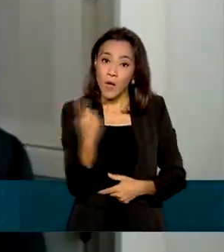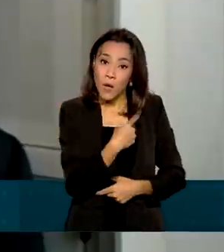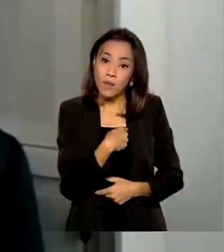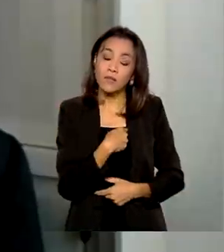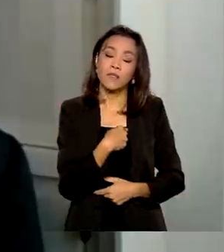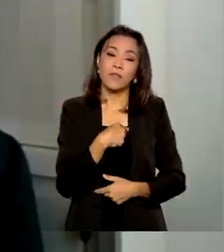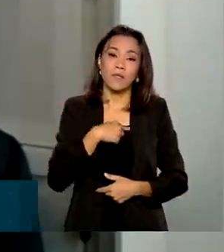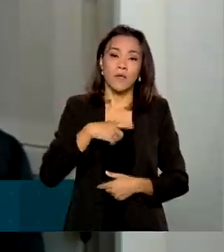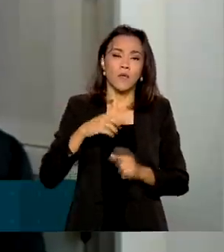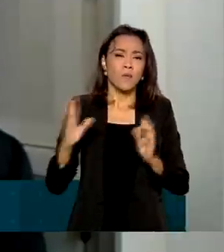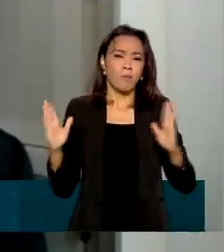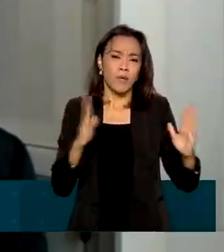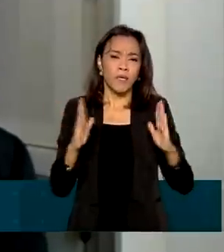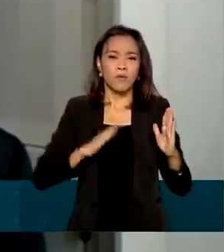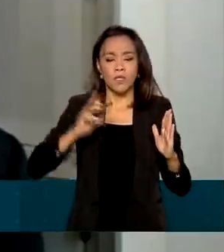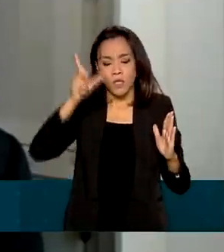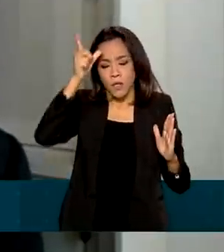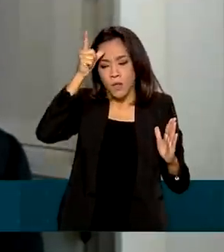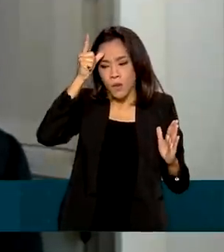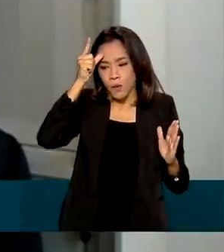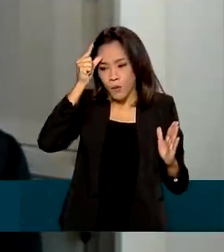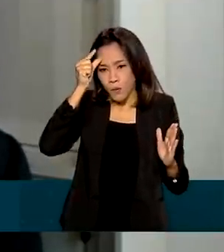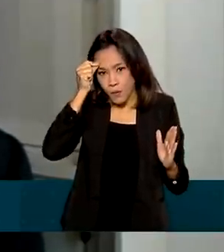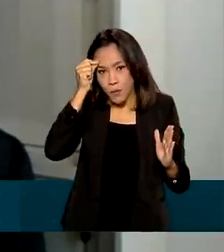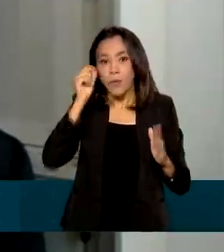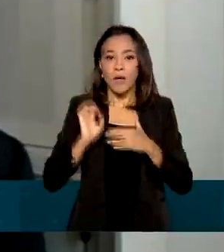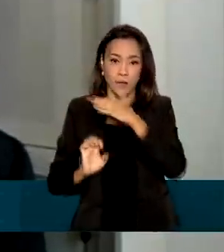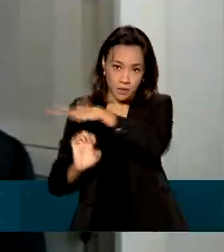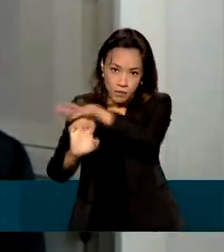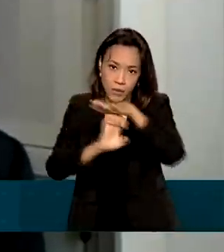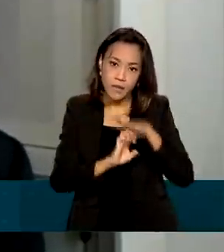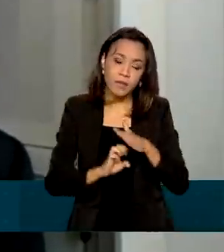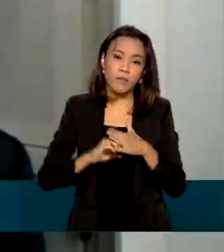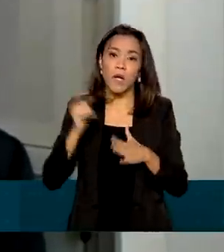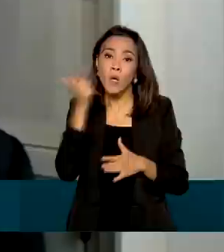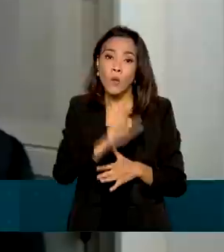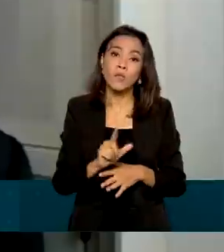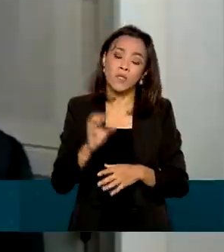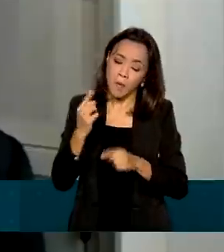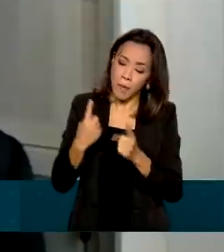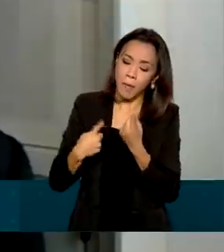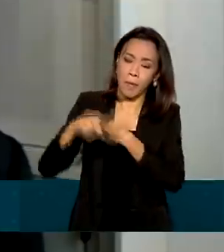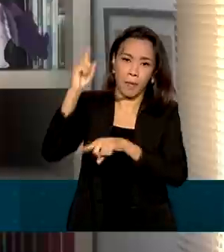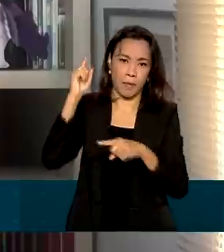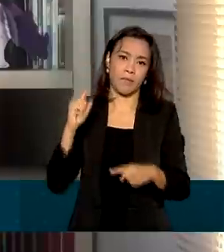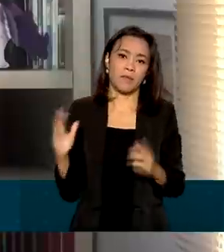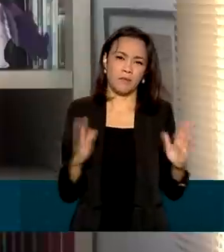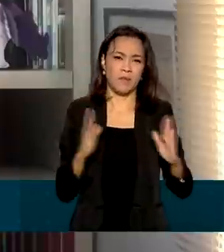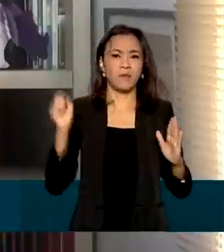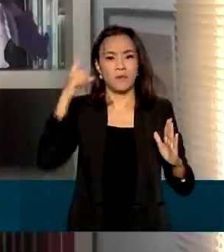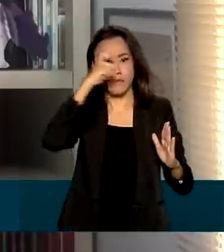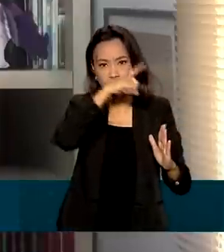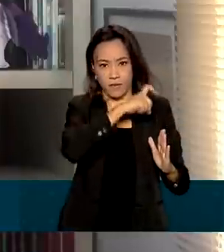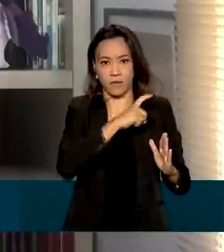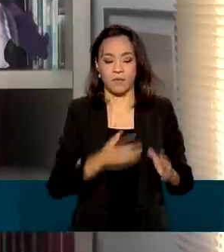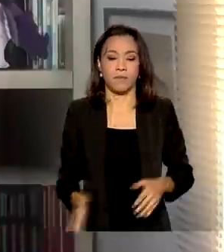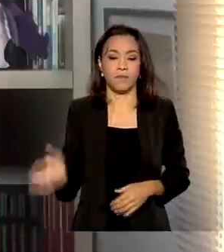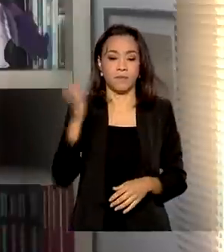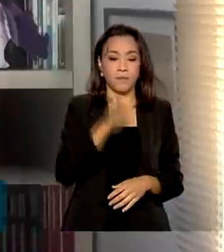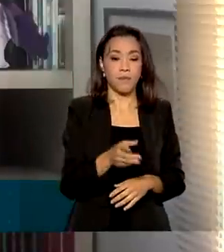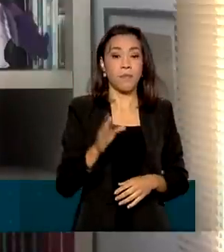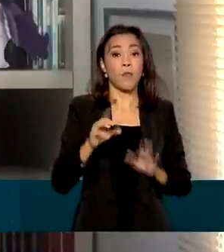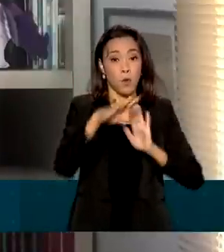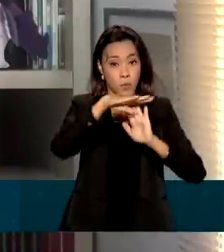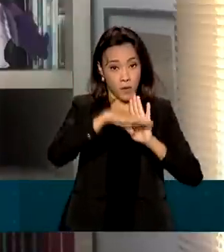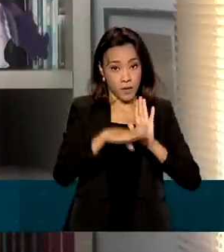período de fôlego para superar essa crise tão drástica que o Brasil passa. O novo bem já tem mais de